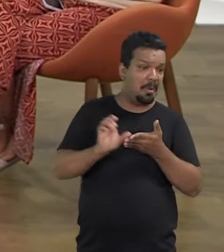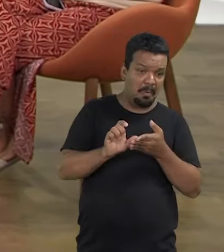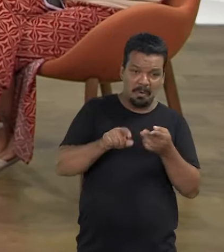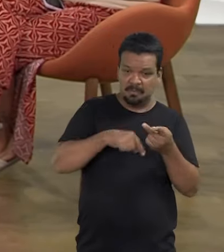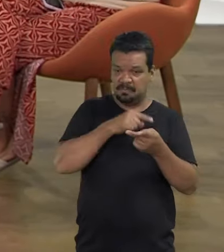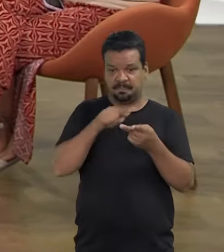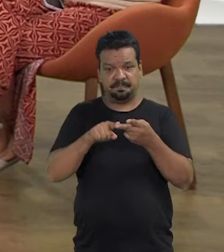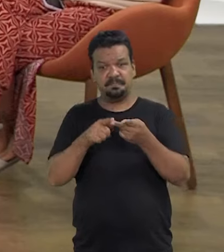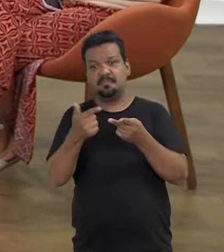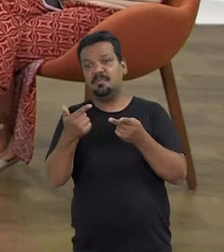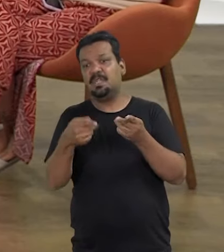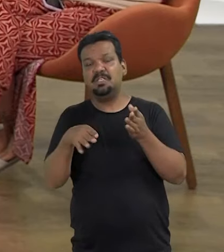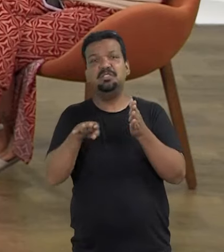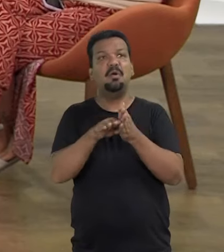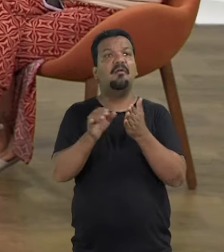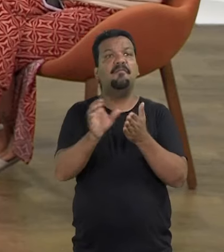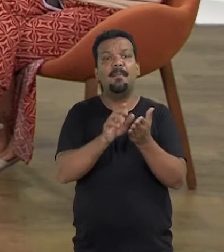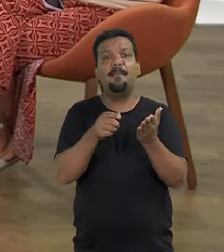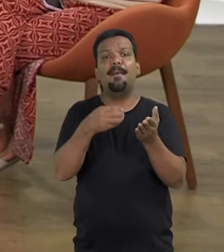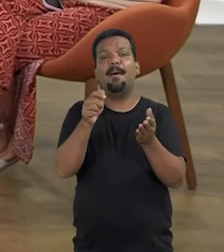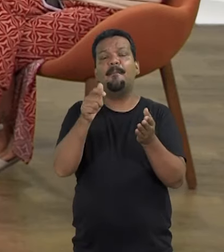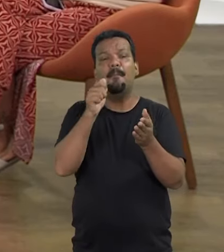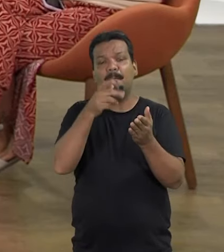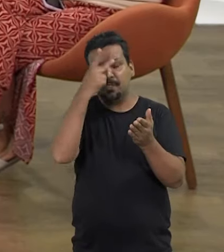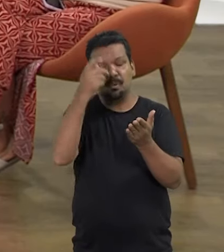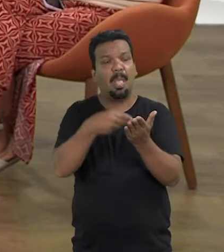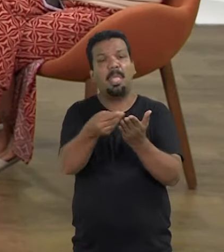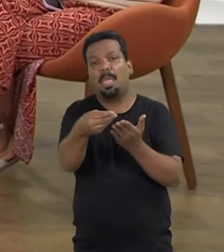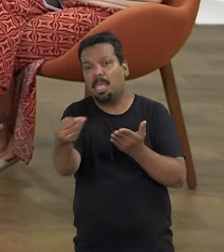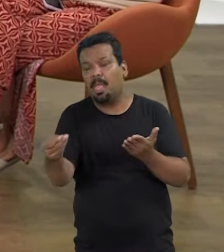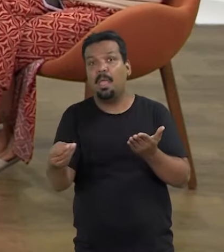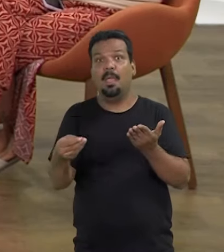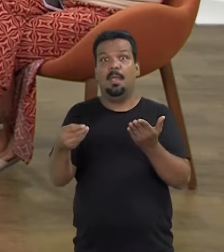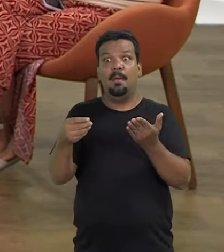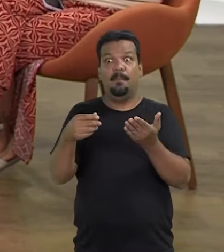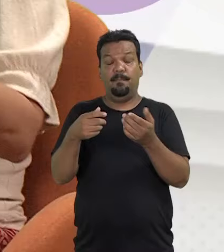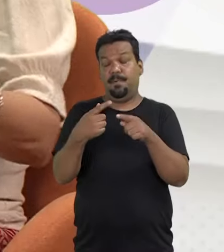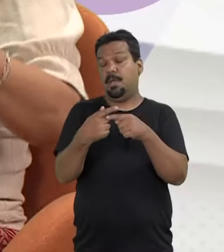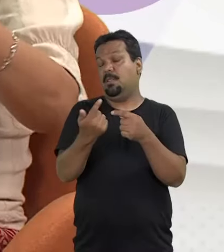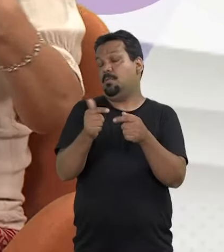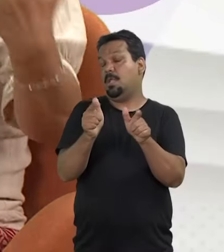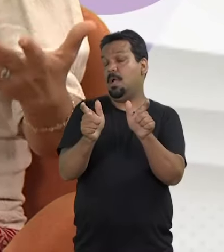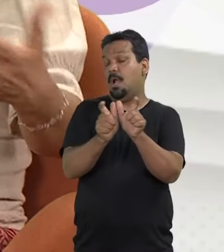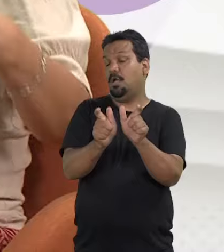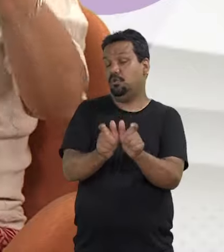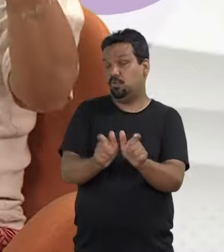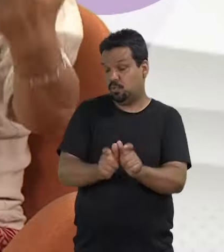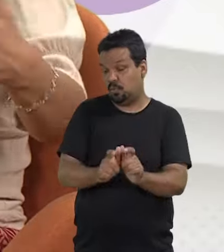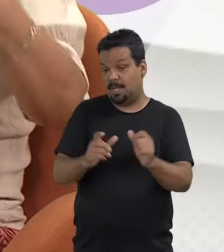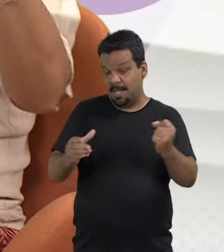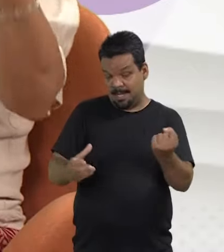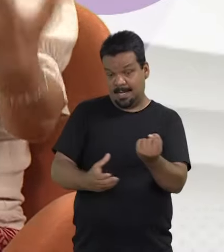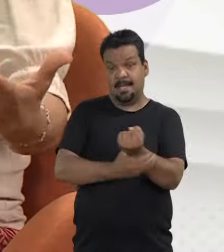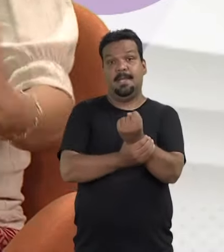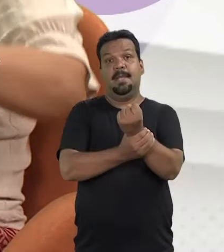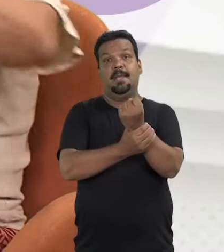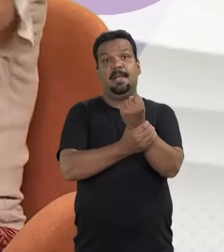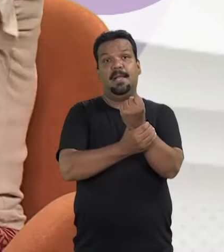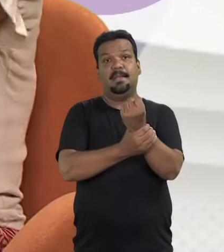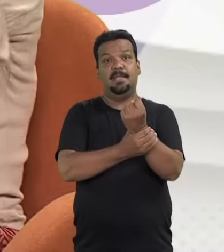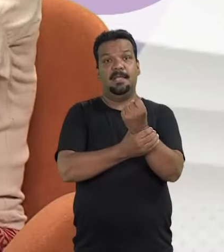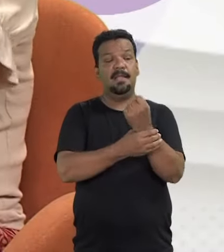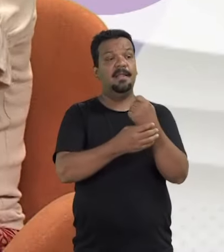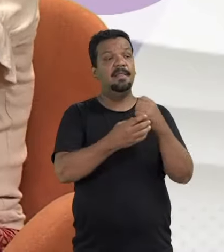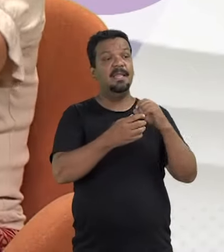recursos, não chegou a verba de fazer o panfleto, percebe? Você não tinha uma estrutura partidária que te garantisse